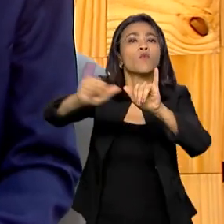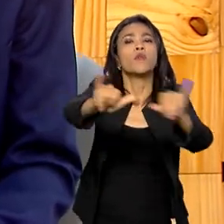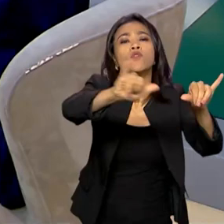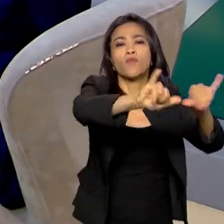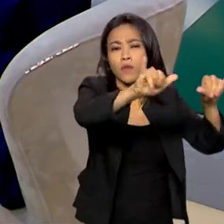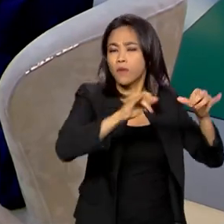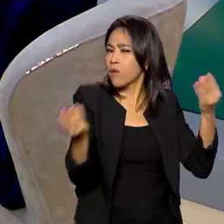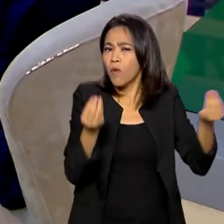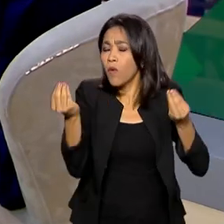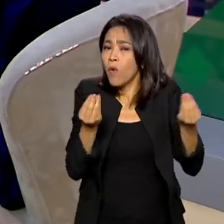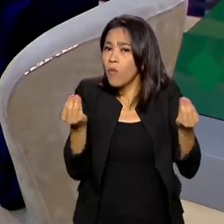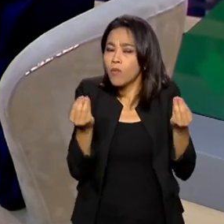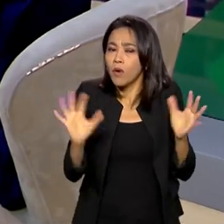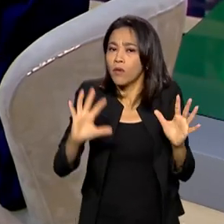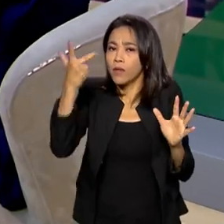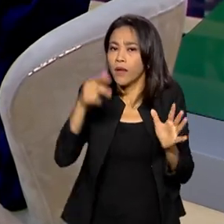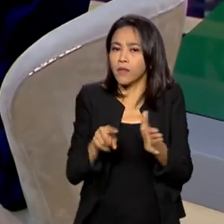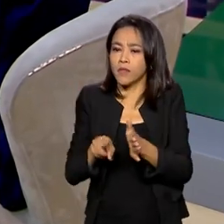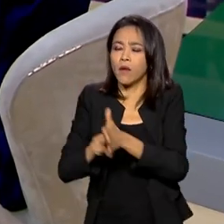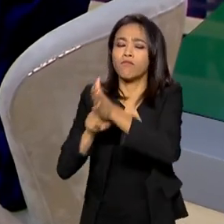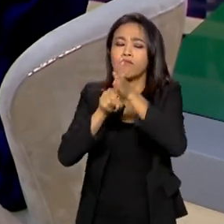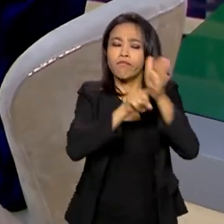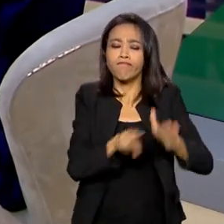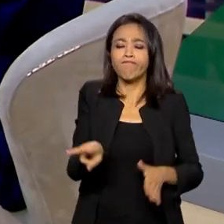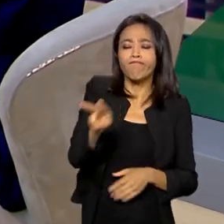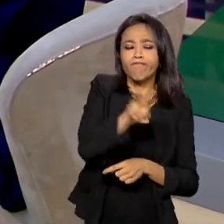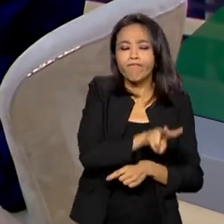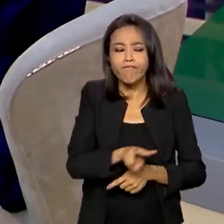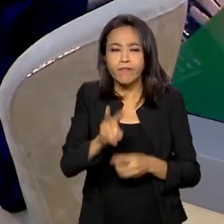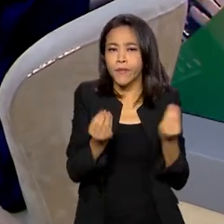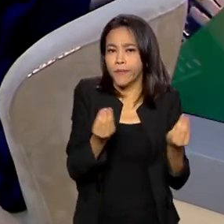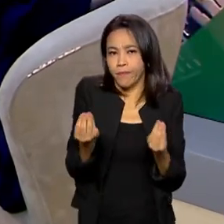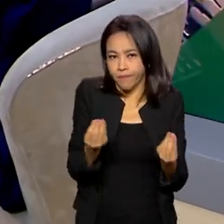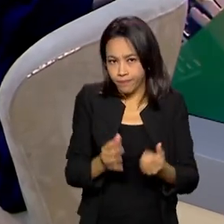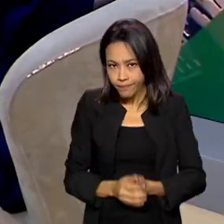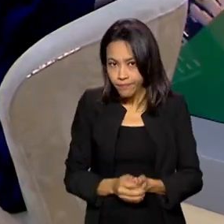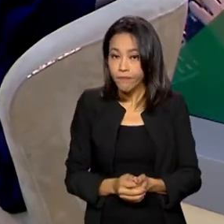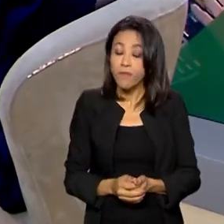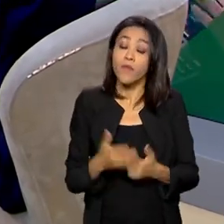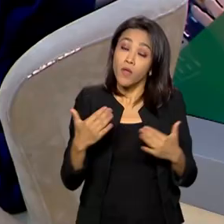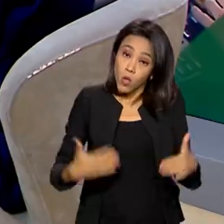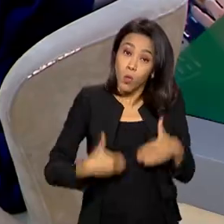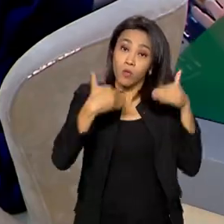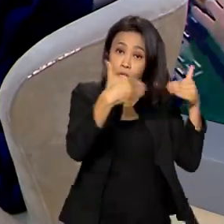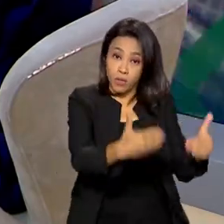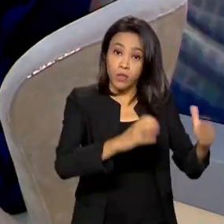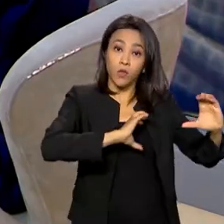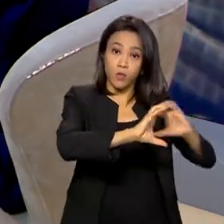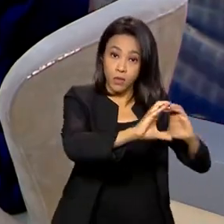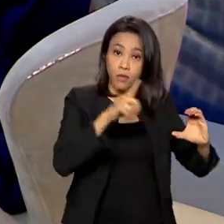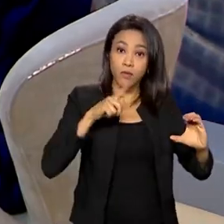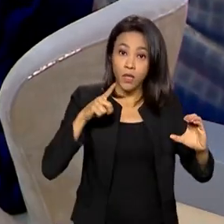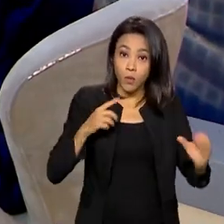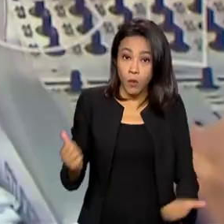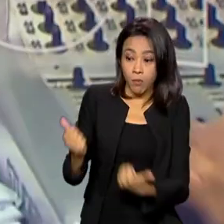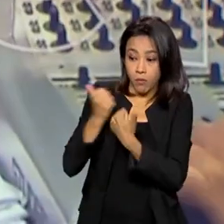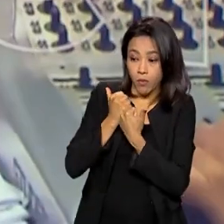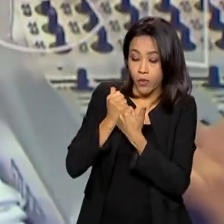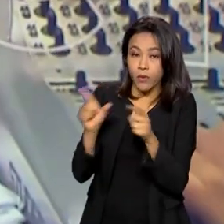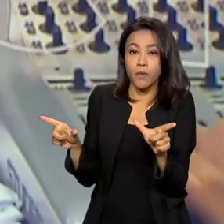essa fiscalização? o Ministério nesse caso conta com a Agência Nacional de Telecomunicações